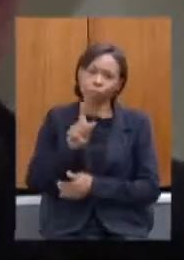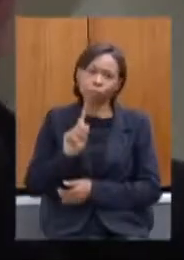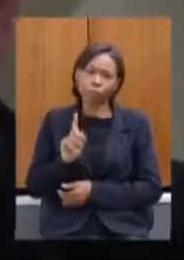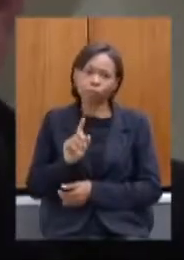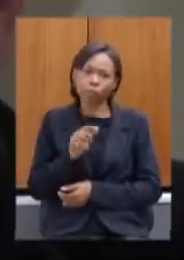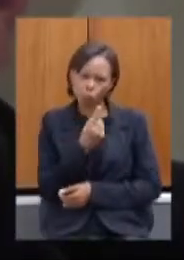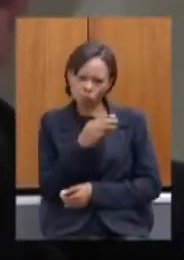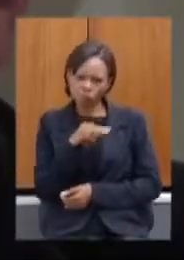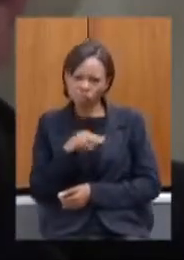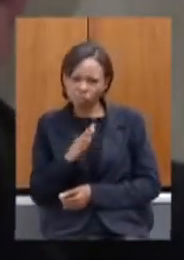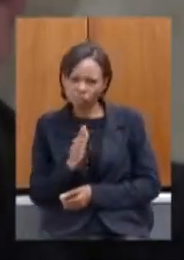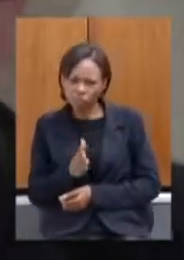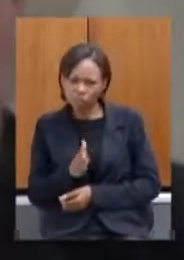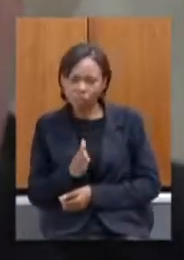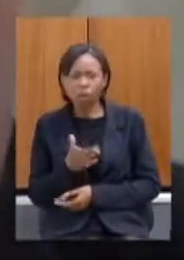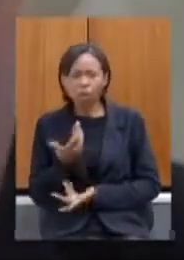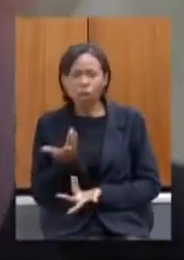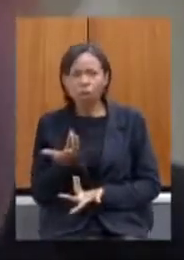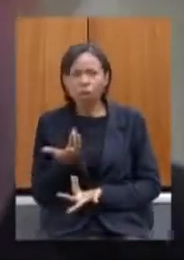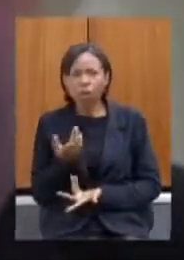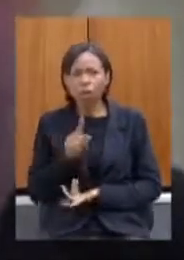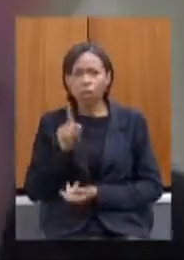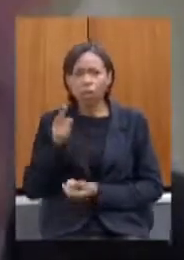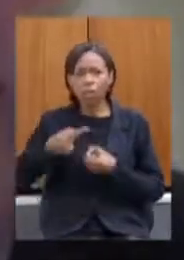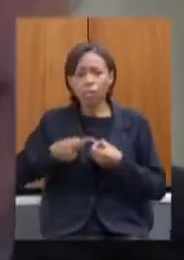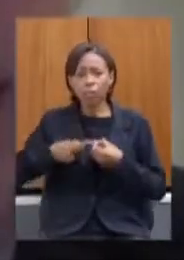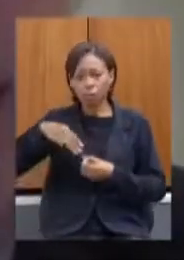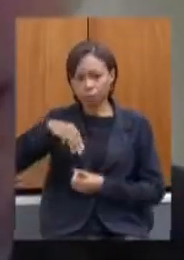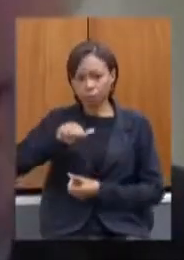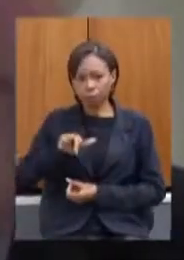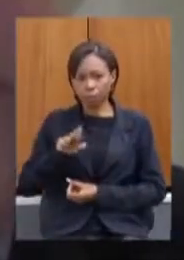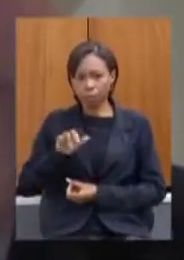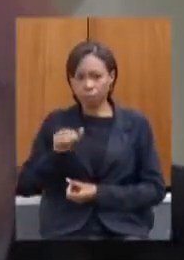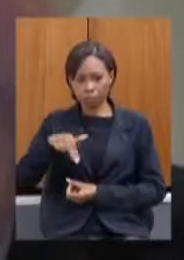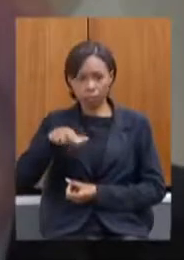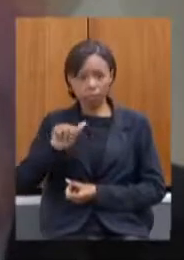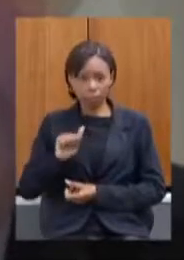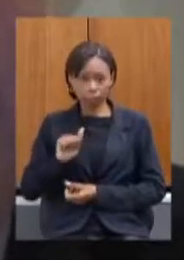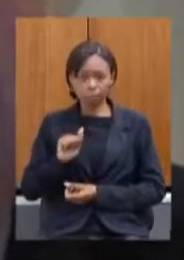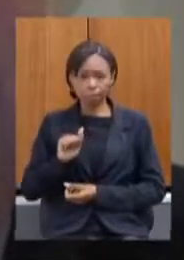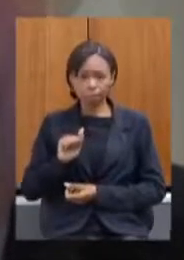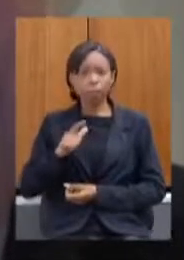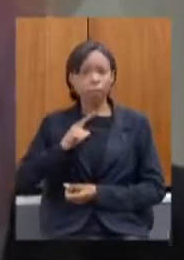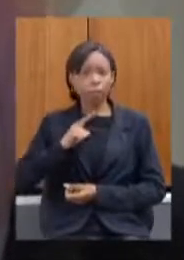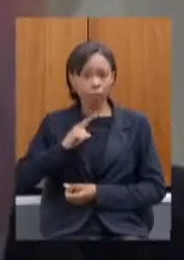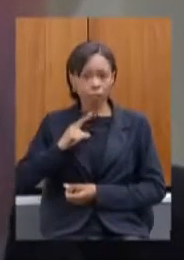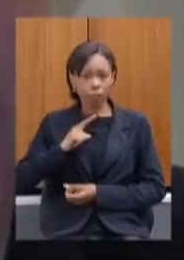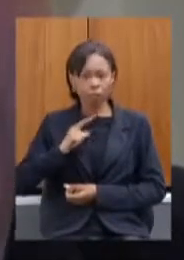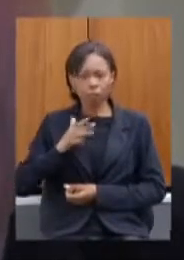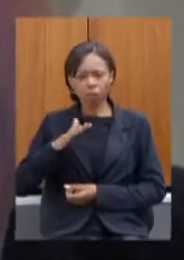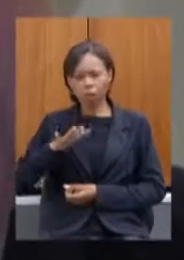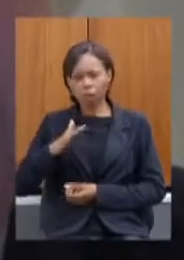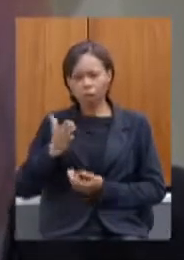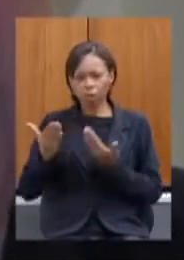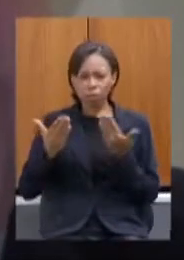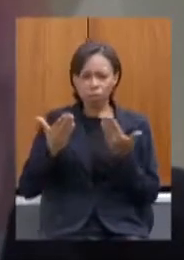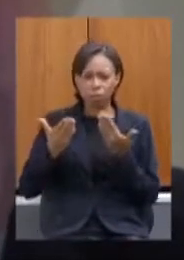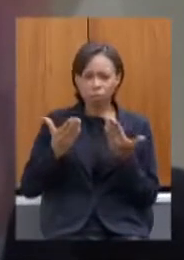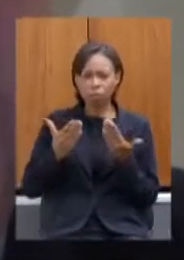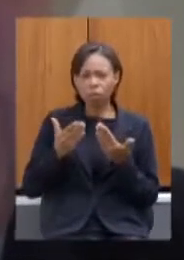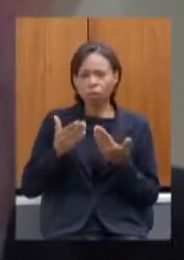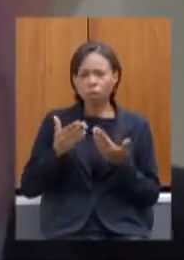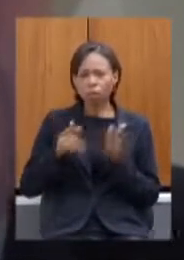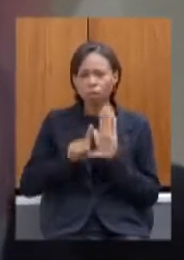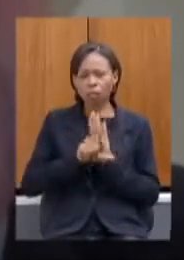minuto é especificamente com relação a Mariana é existe uma previsão legal de em 2021